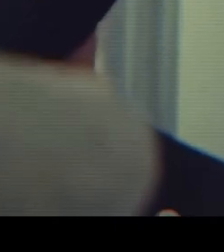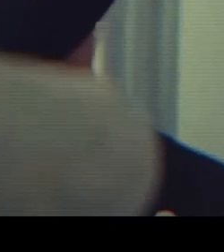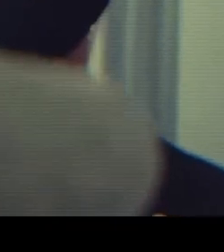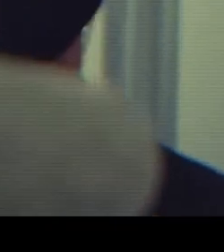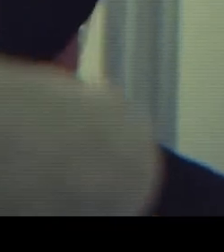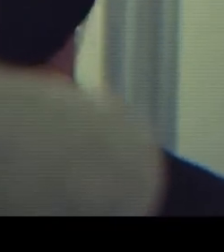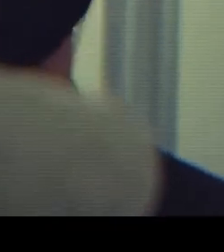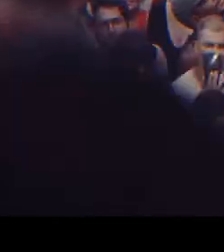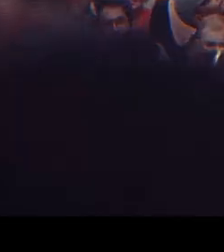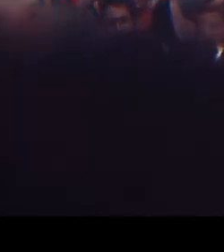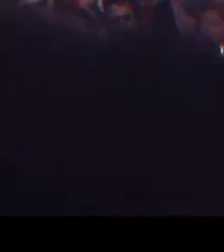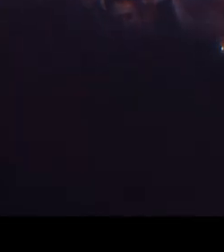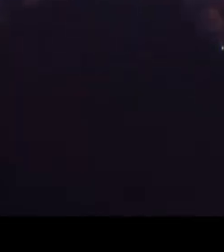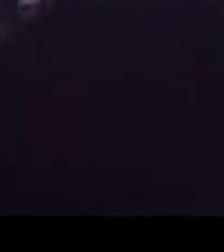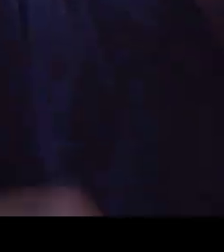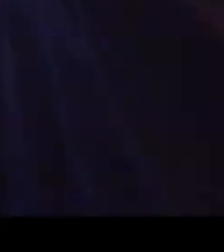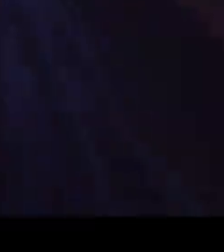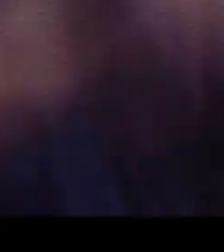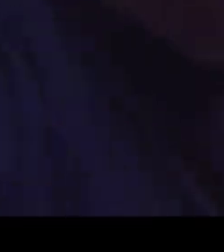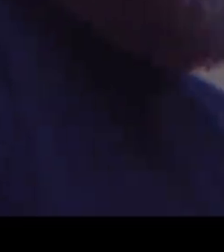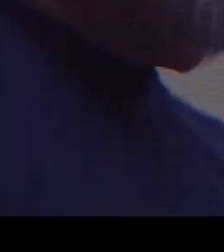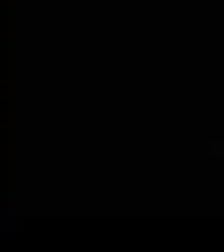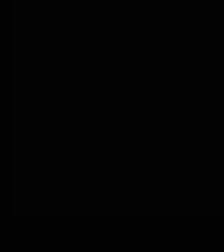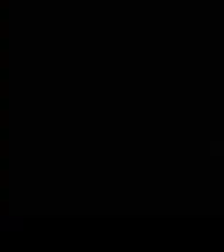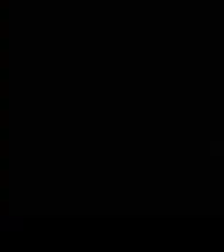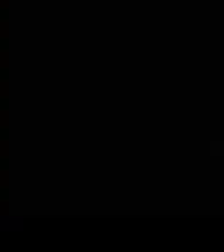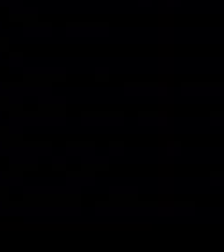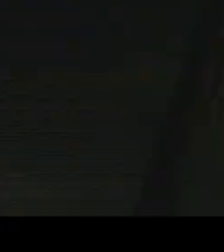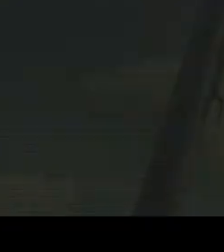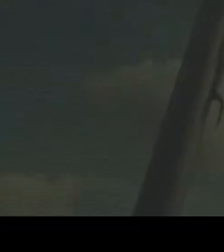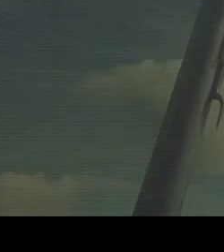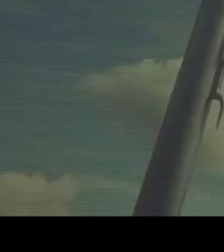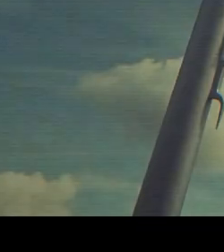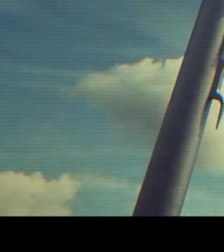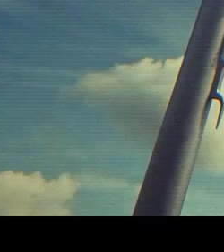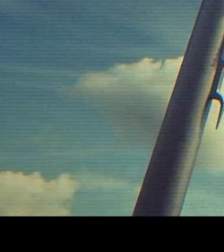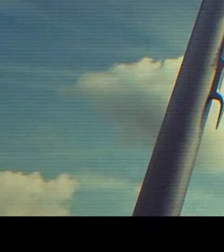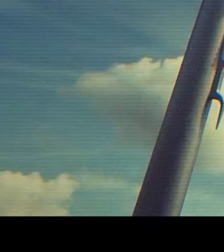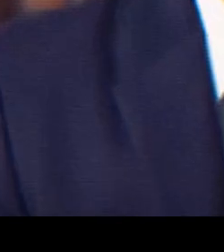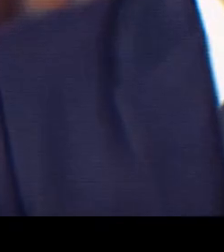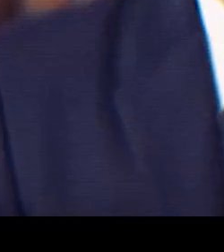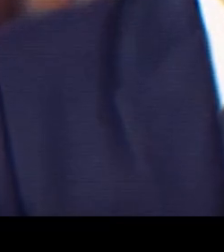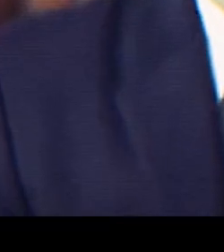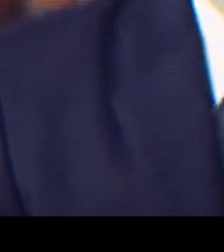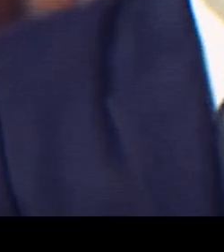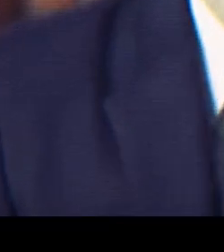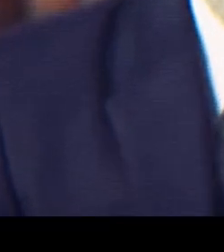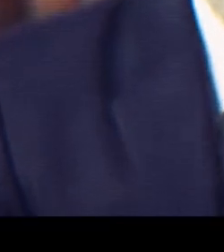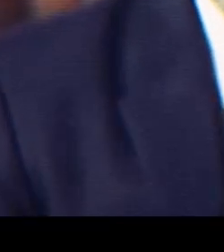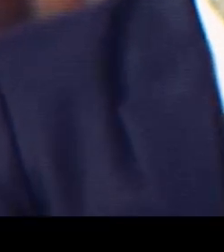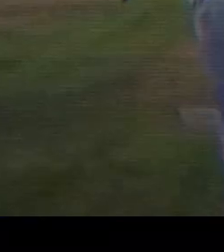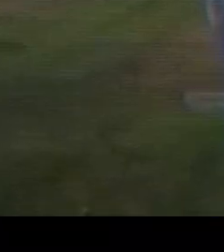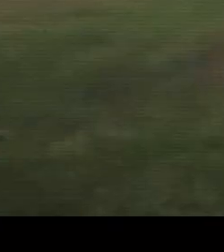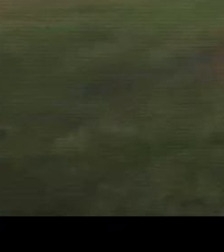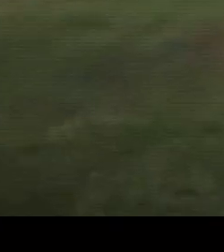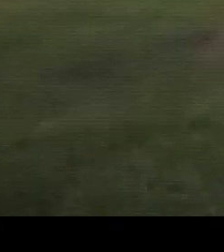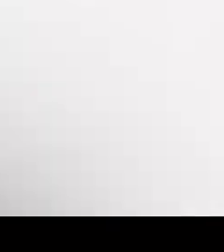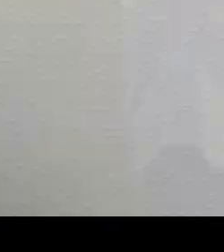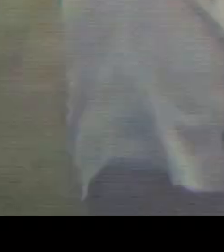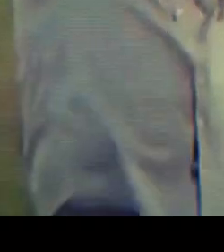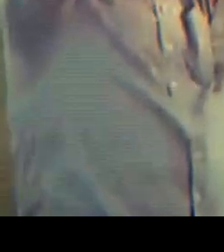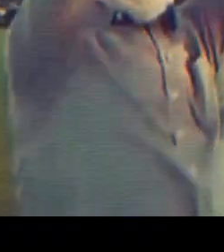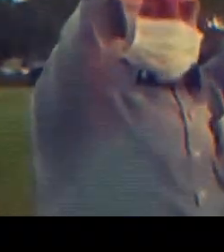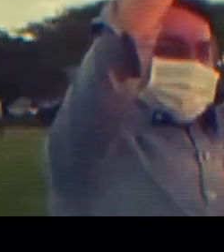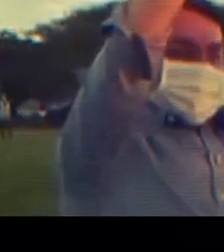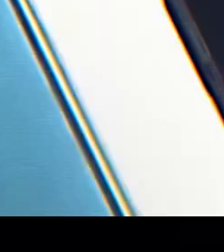mesmas velhas mentiras que você já sabe. O Brasil, refém de Lula e Bolsonaro, se